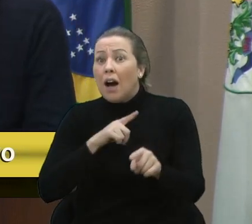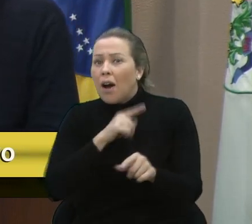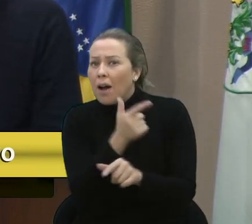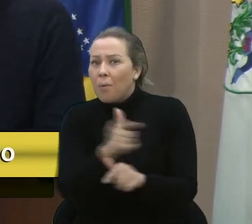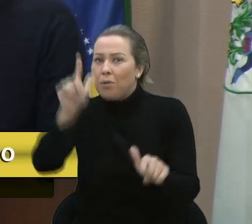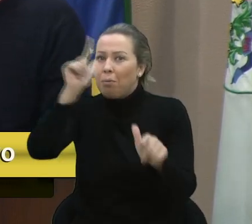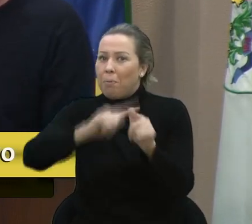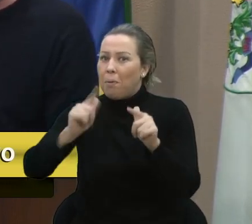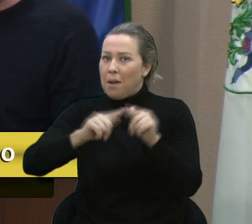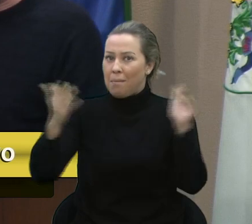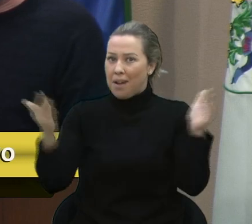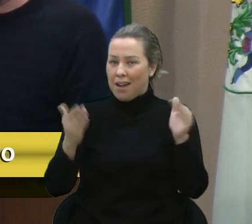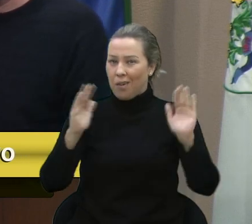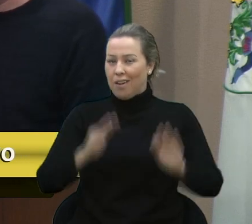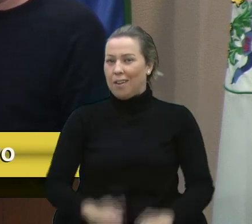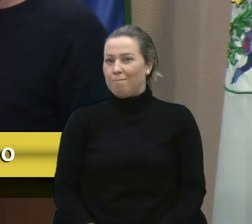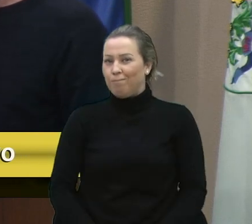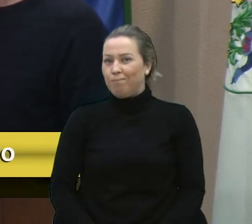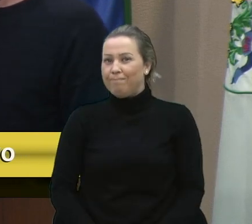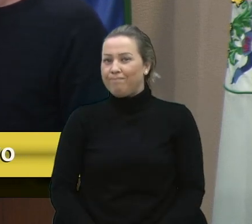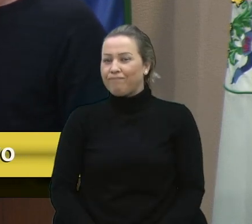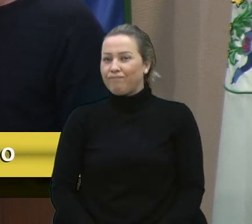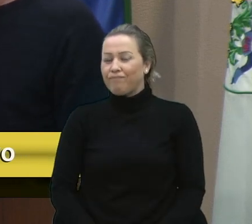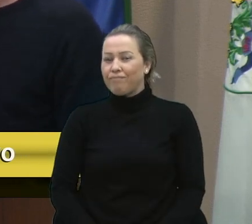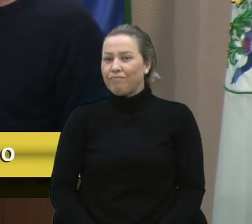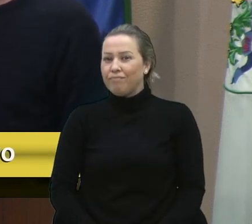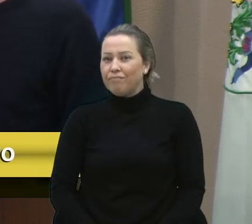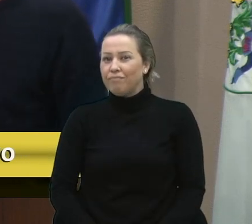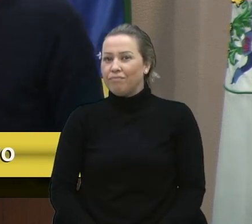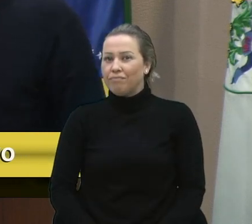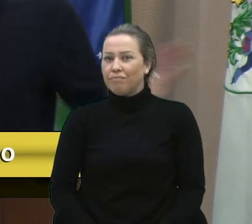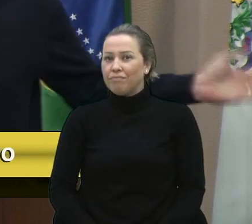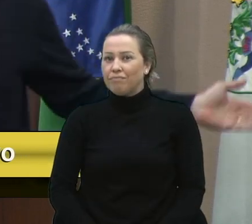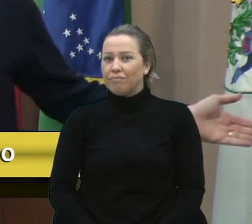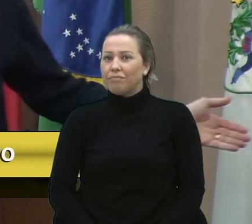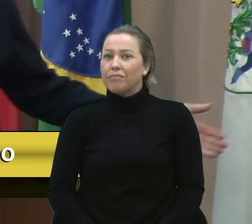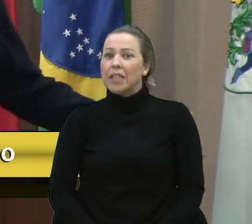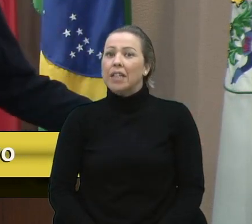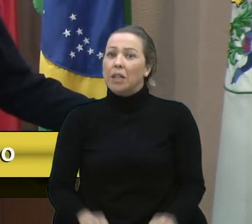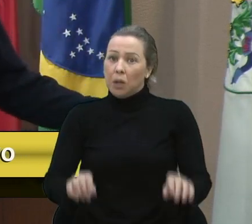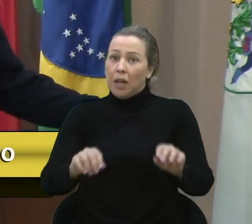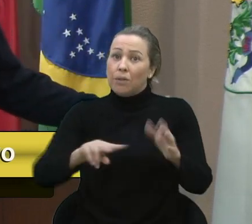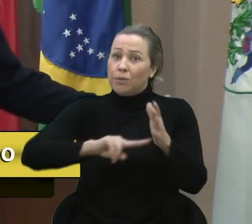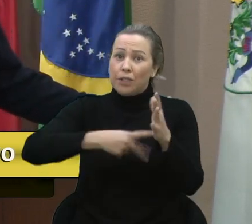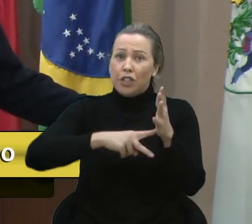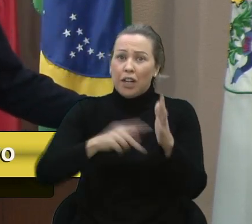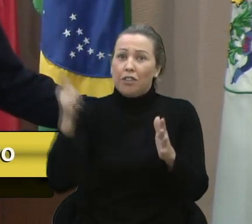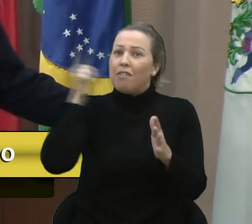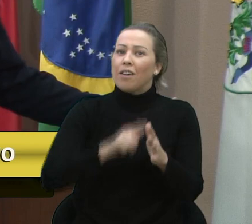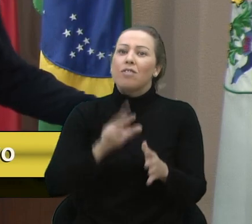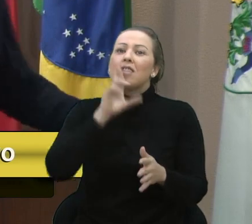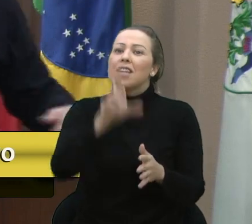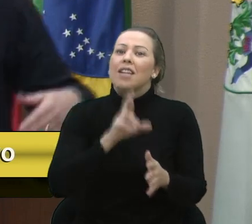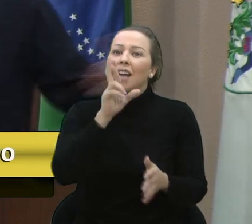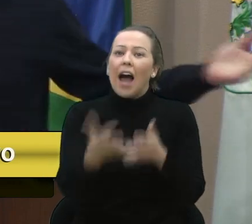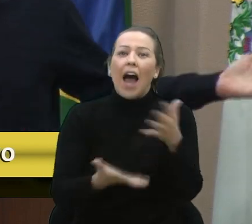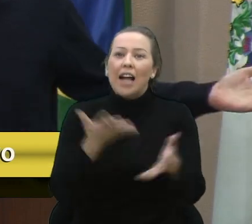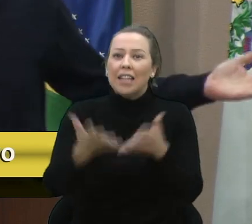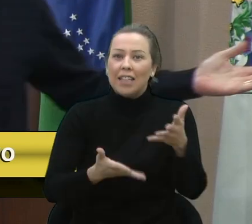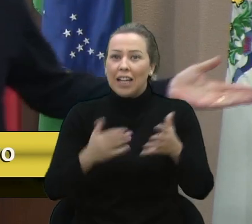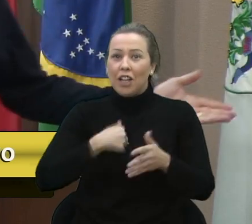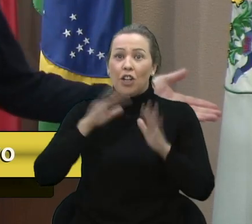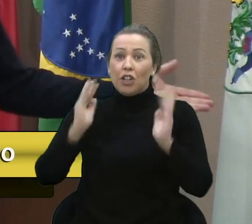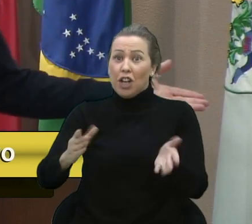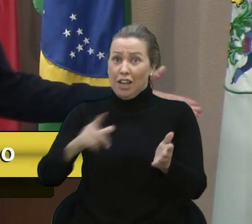vereadora Marisol, que é o problema que, provavelmente, o sindicato não vai dar conta. Eu tive já